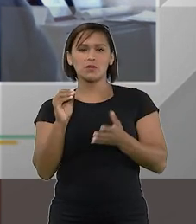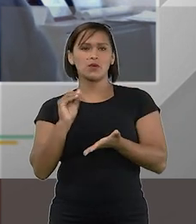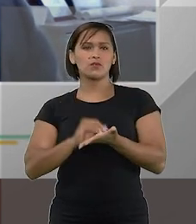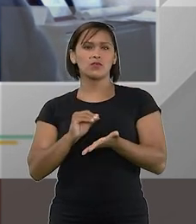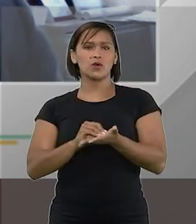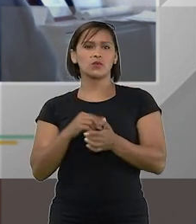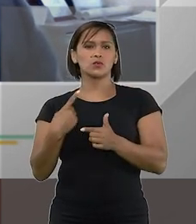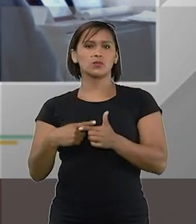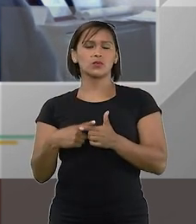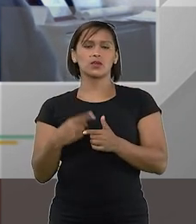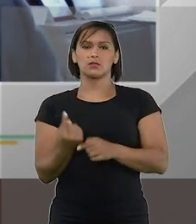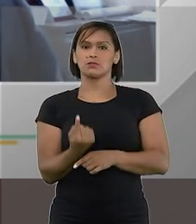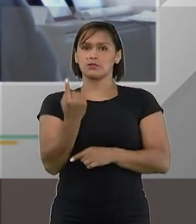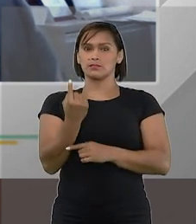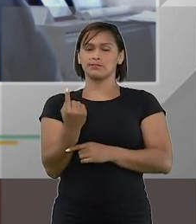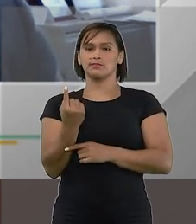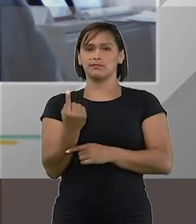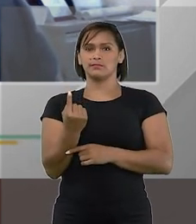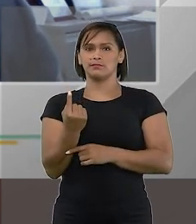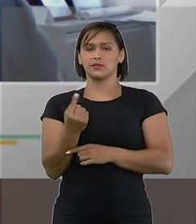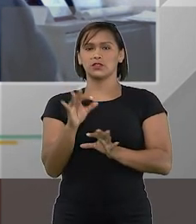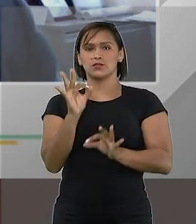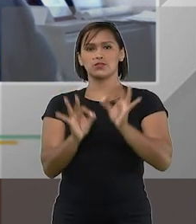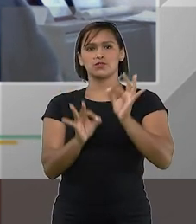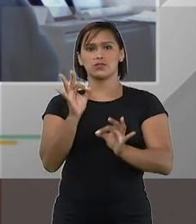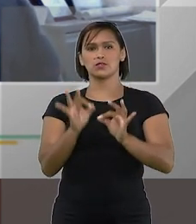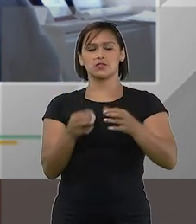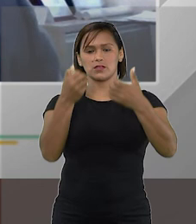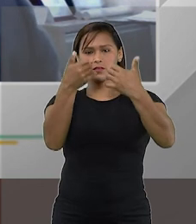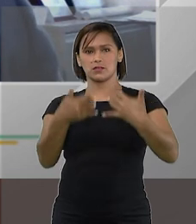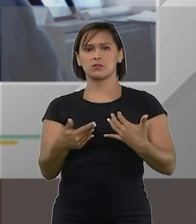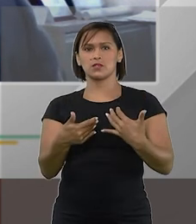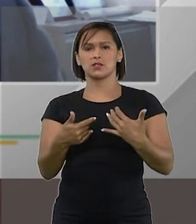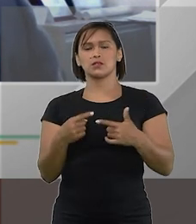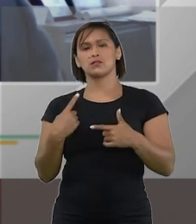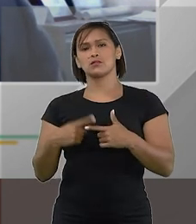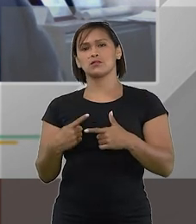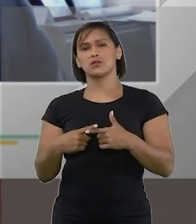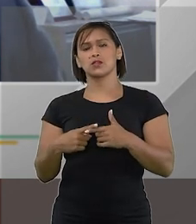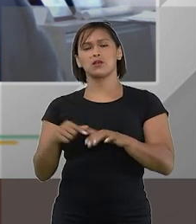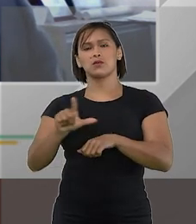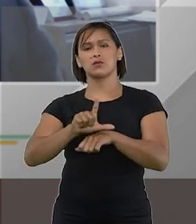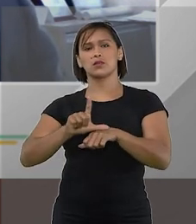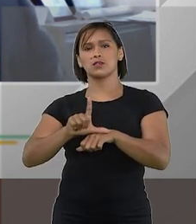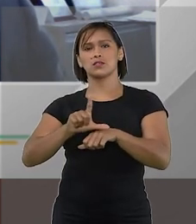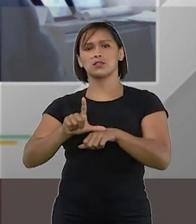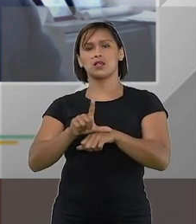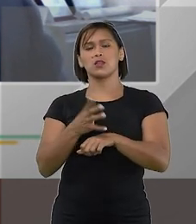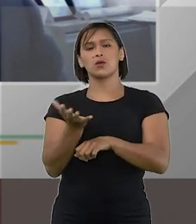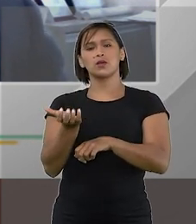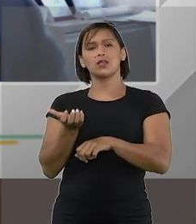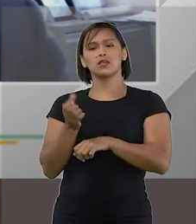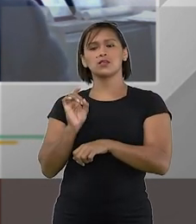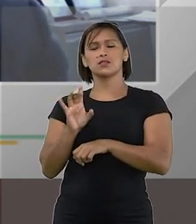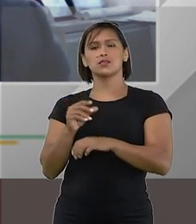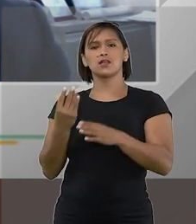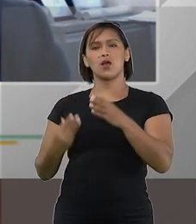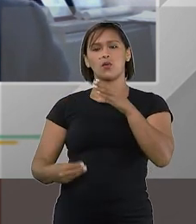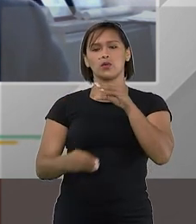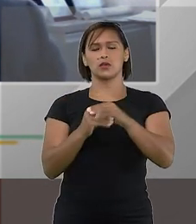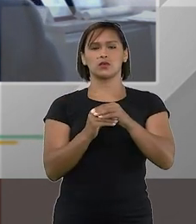por uma por uma razão vamos dizer assim justificável né o legislador buscou não